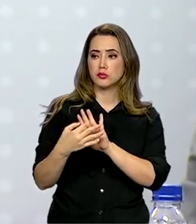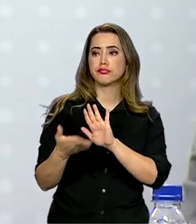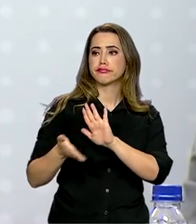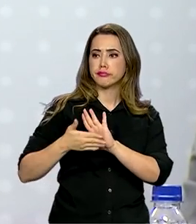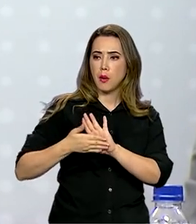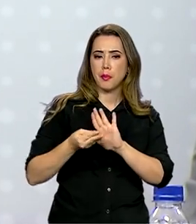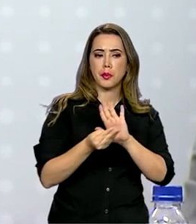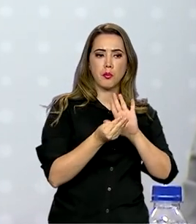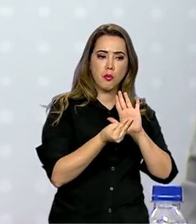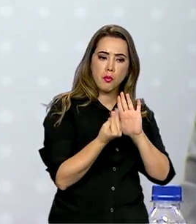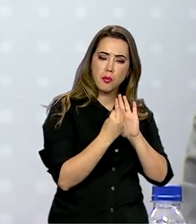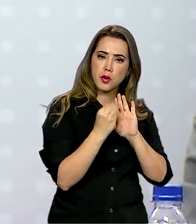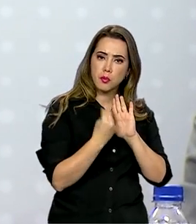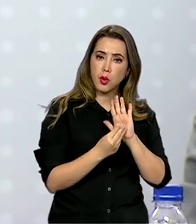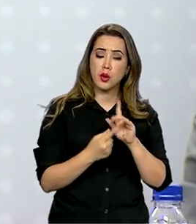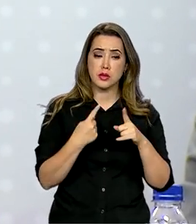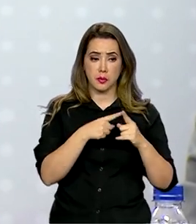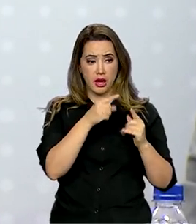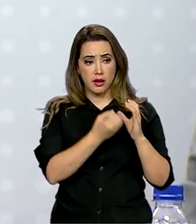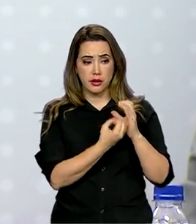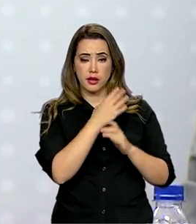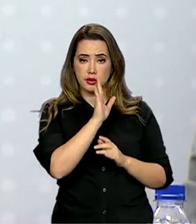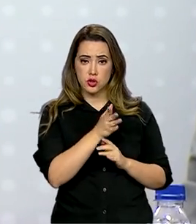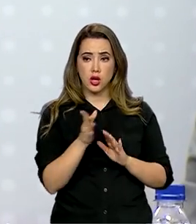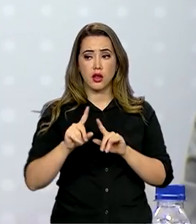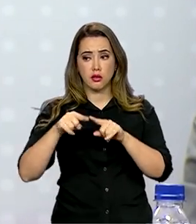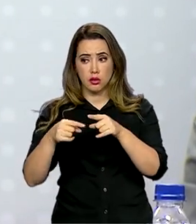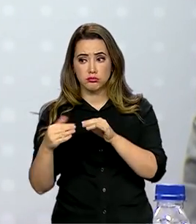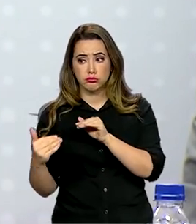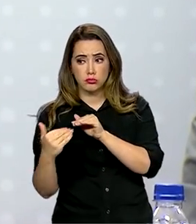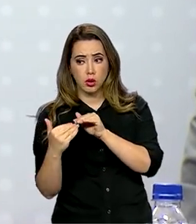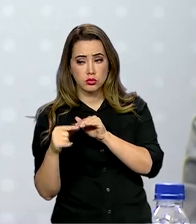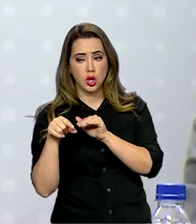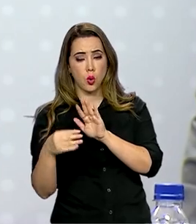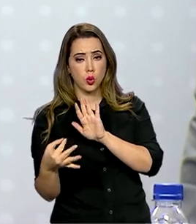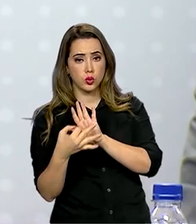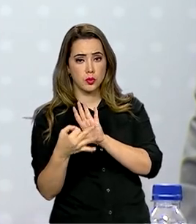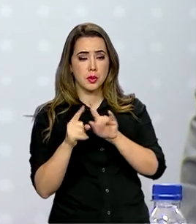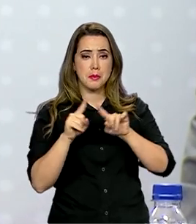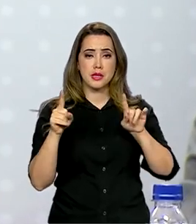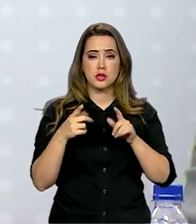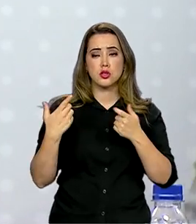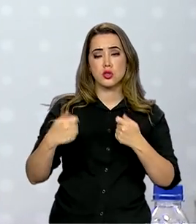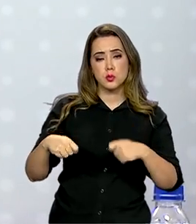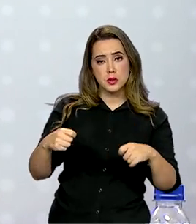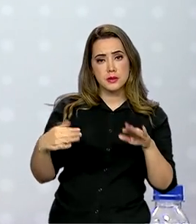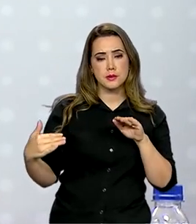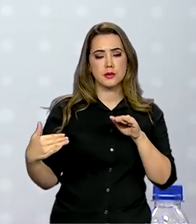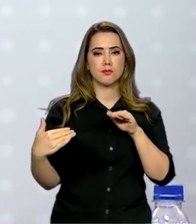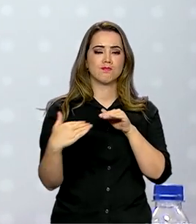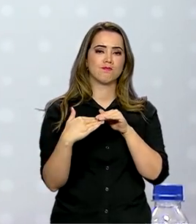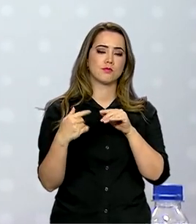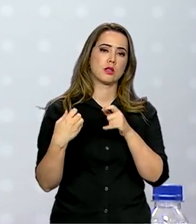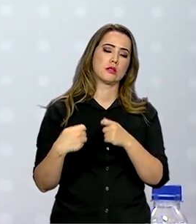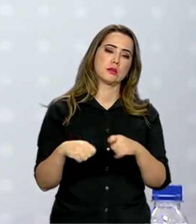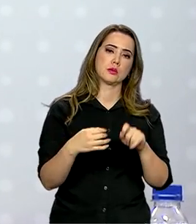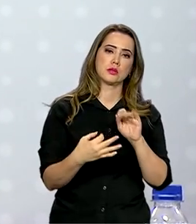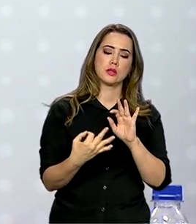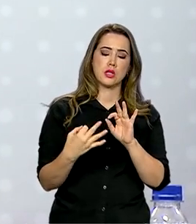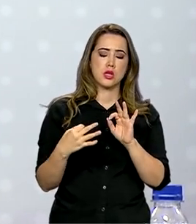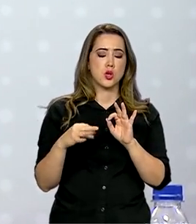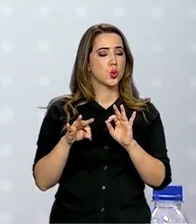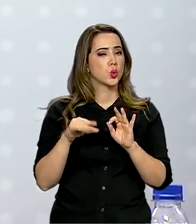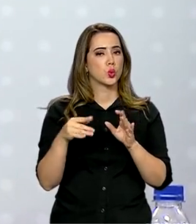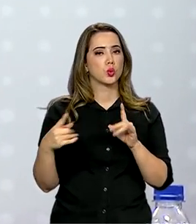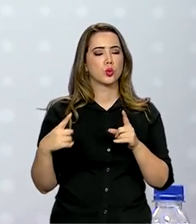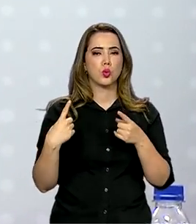MEC é fruto da consulta, mas nós não queremos construir nada sem diálogo. Nós queremos construir um consenso em